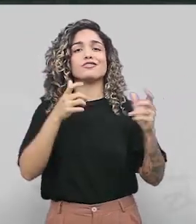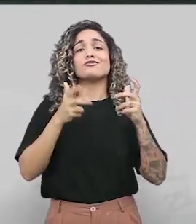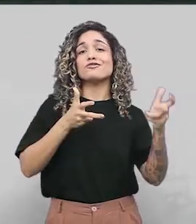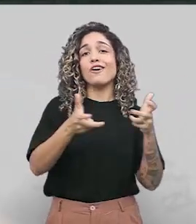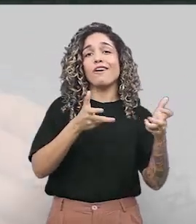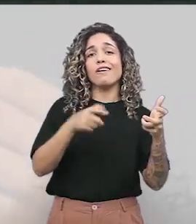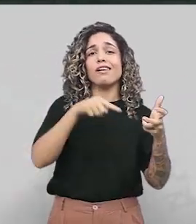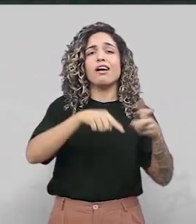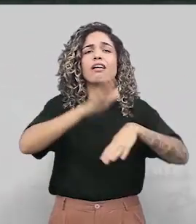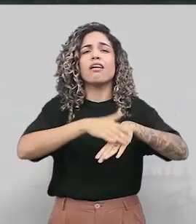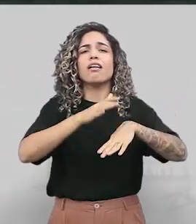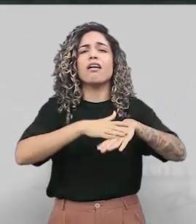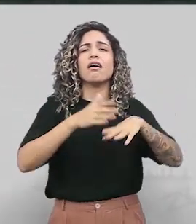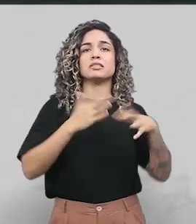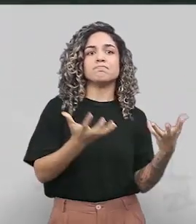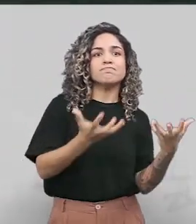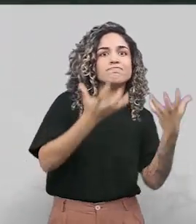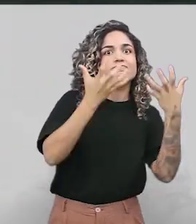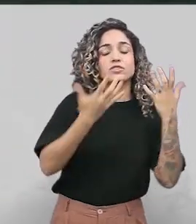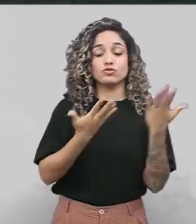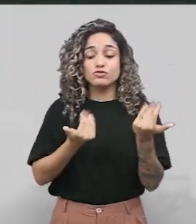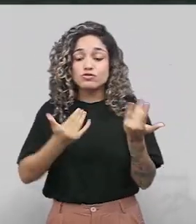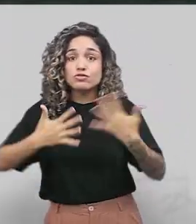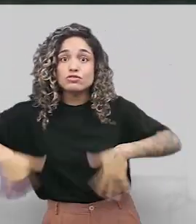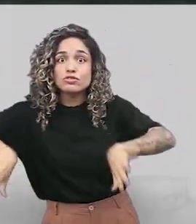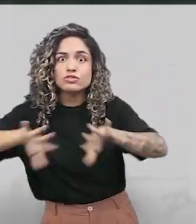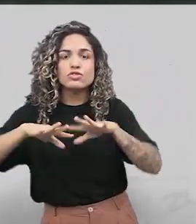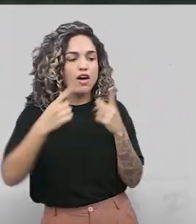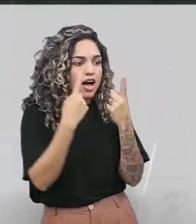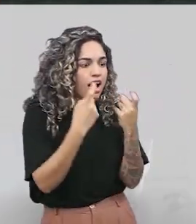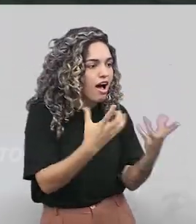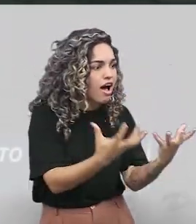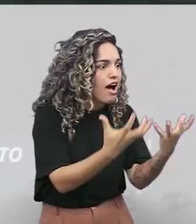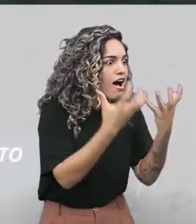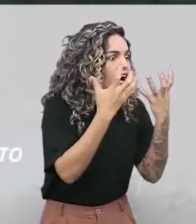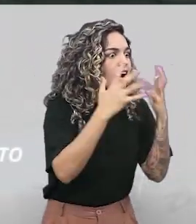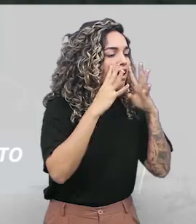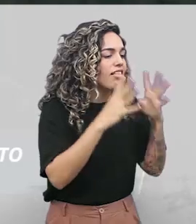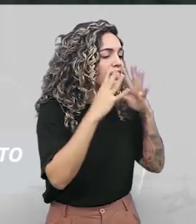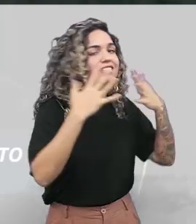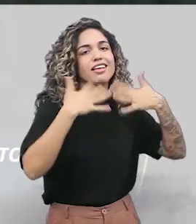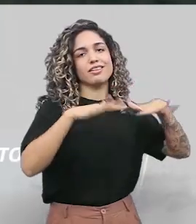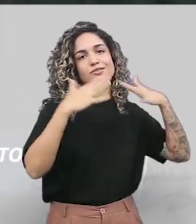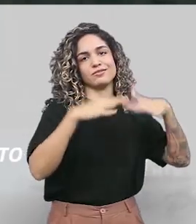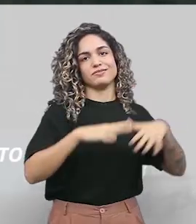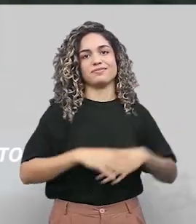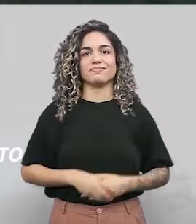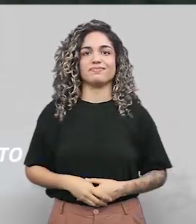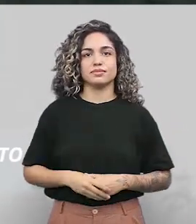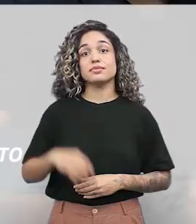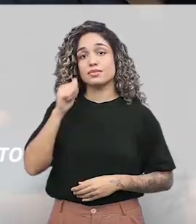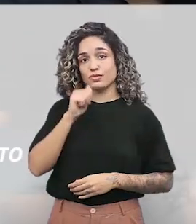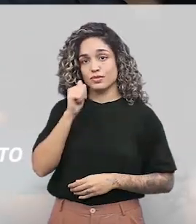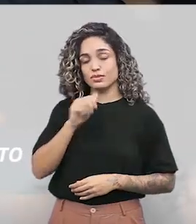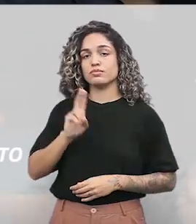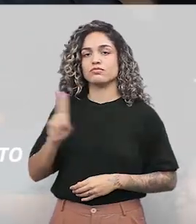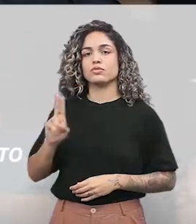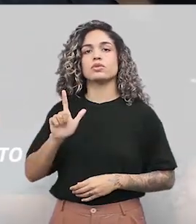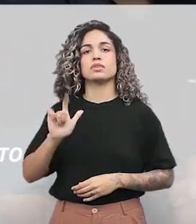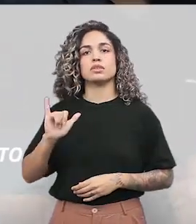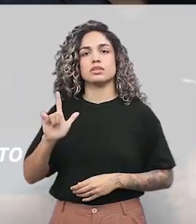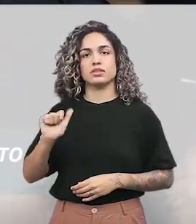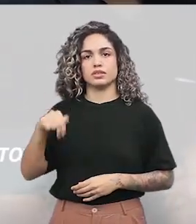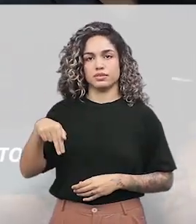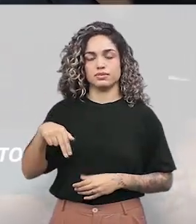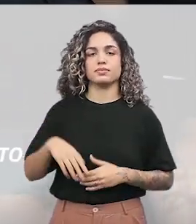O jogo naturalmente é muito chamativo, o jogo naturalmente chama muito a atenção das pessoas e capta e prende sua atenção ali. Lilian